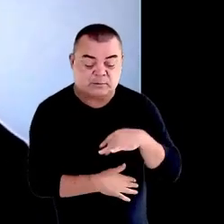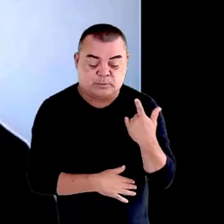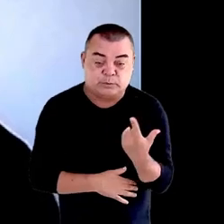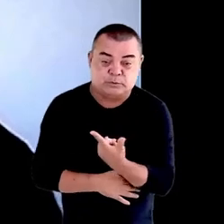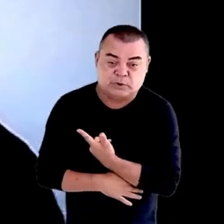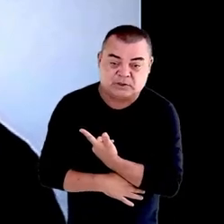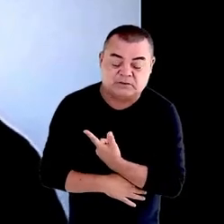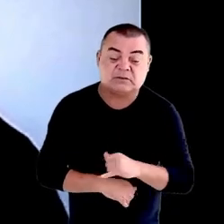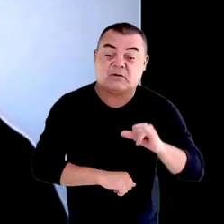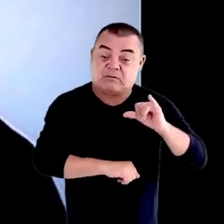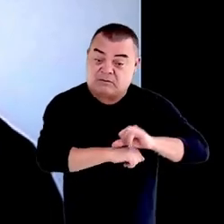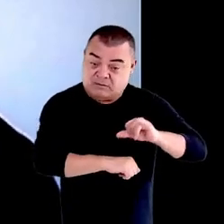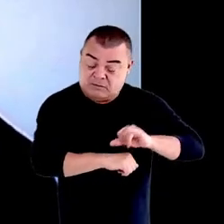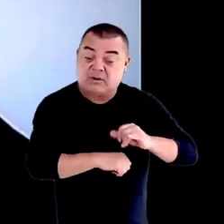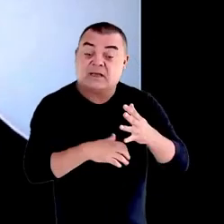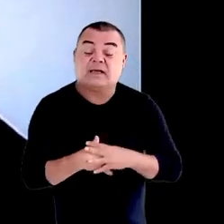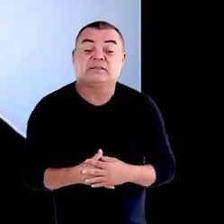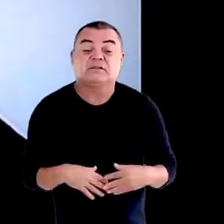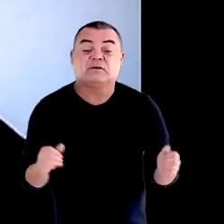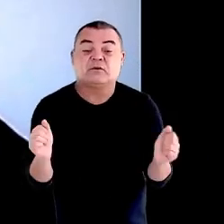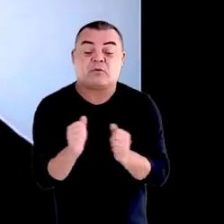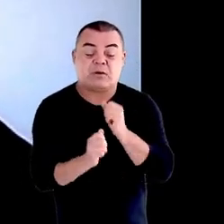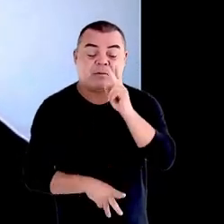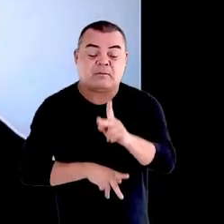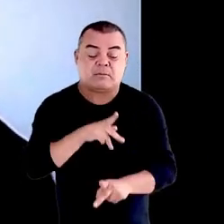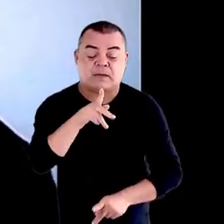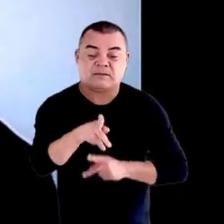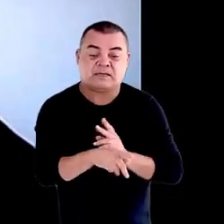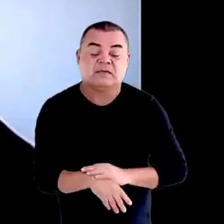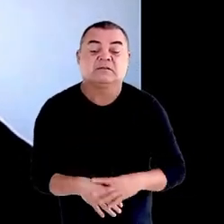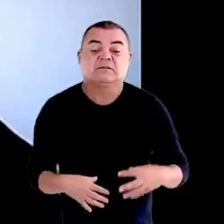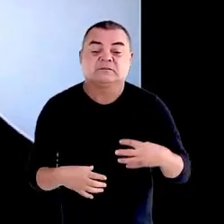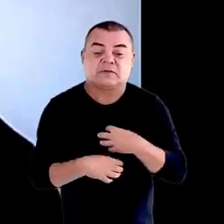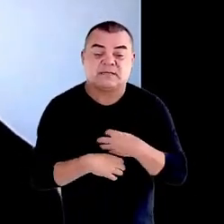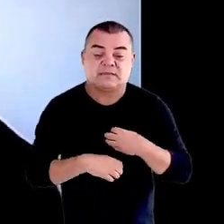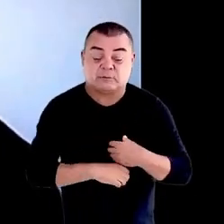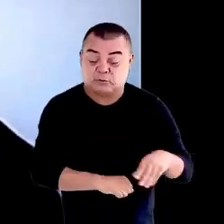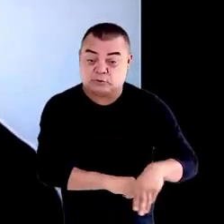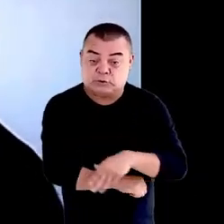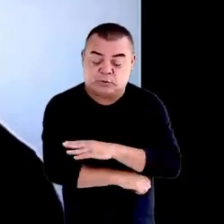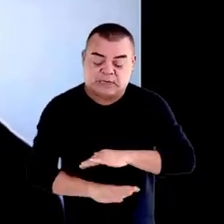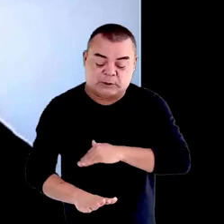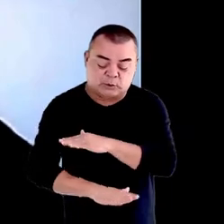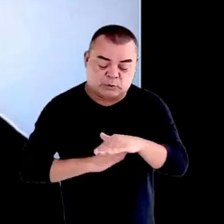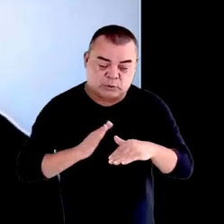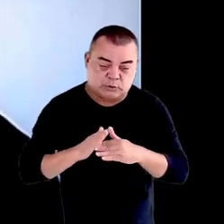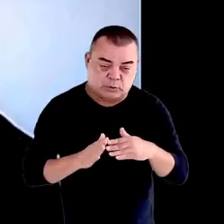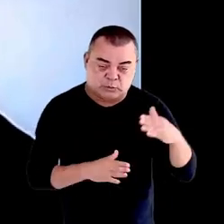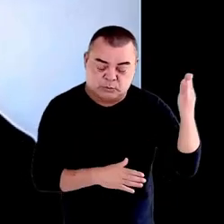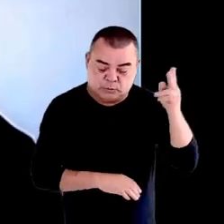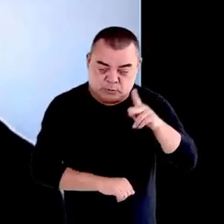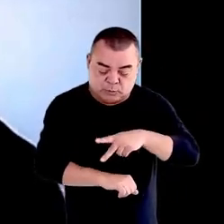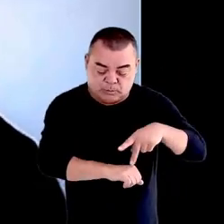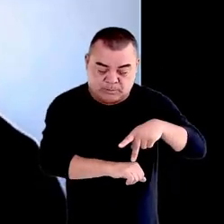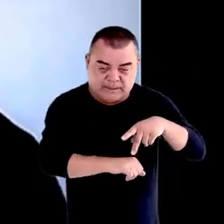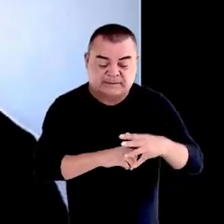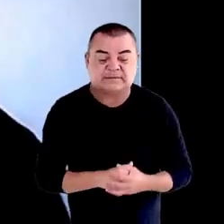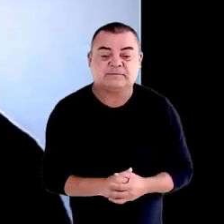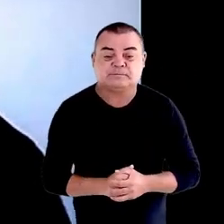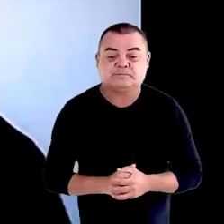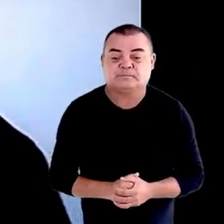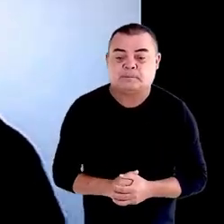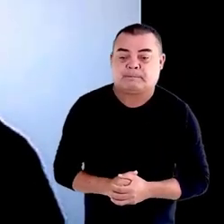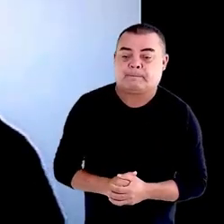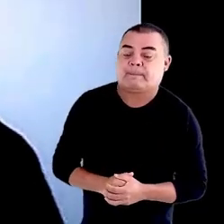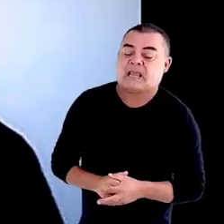estabelecidas com a população em situação de rua em todo o país. Falo da